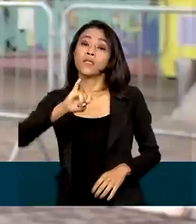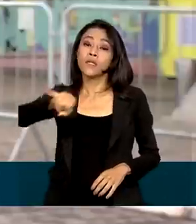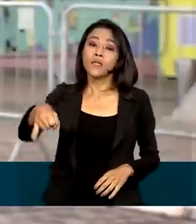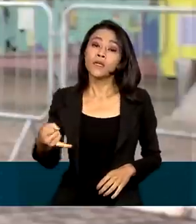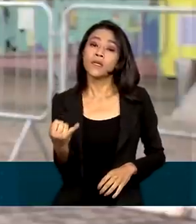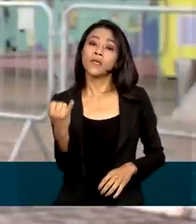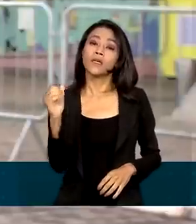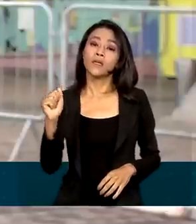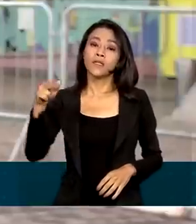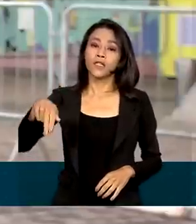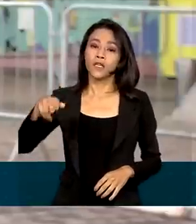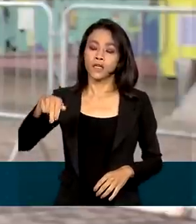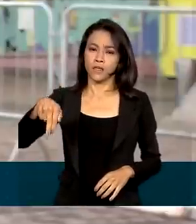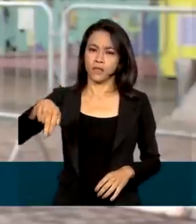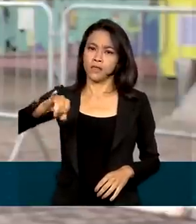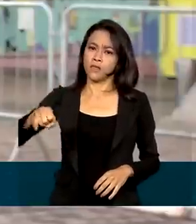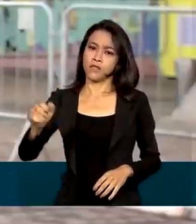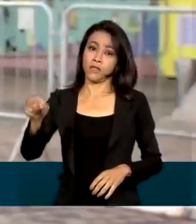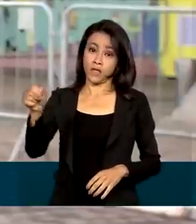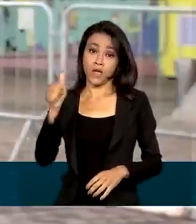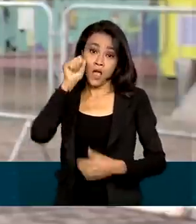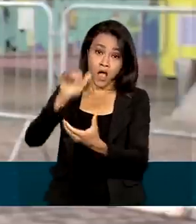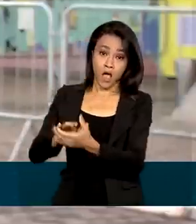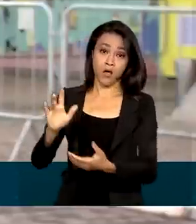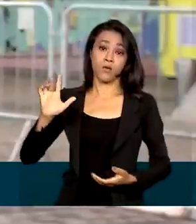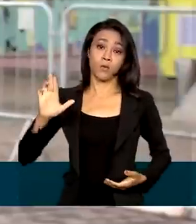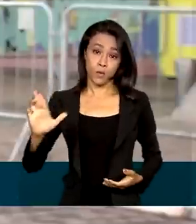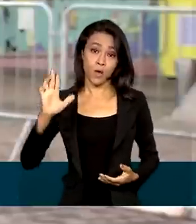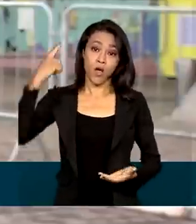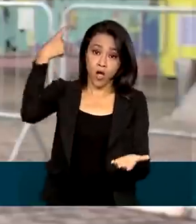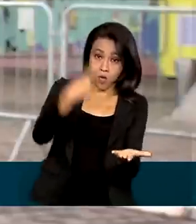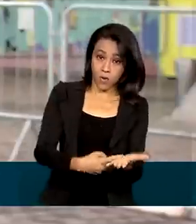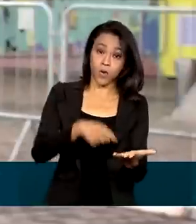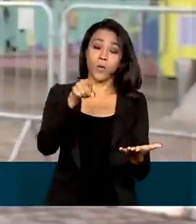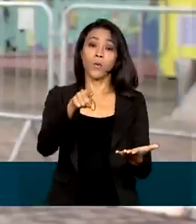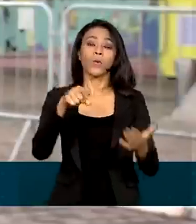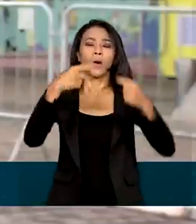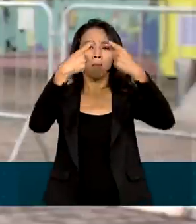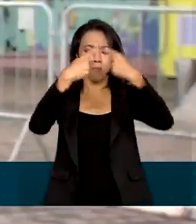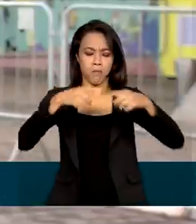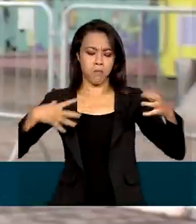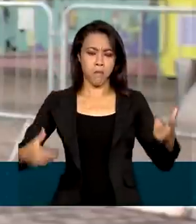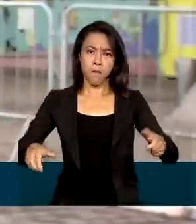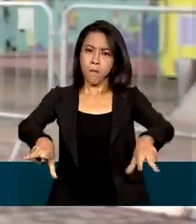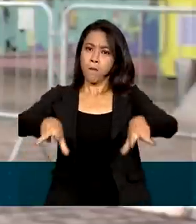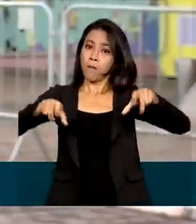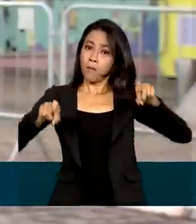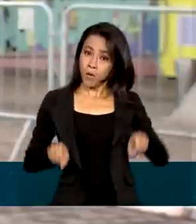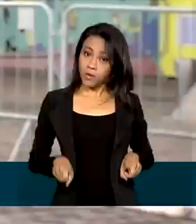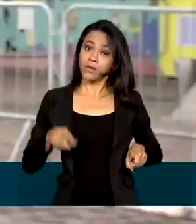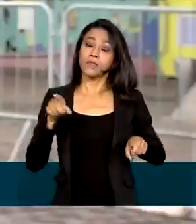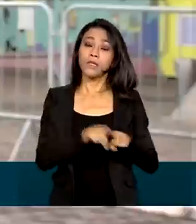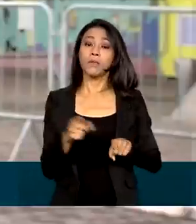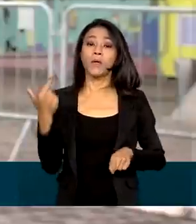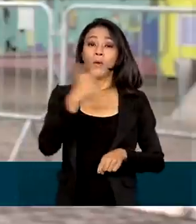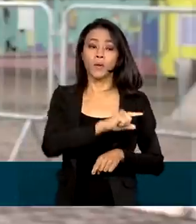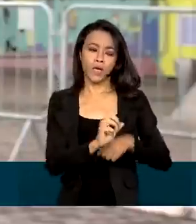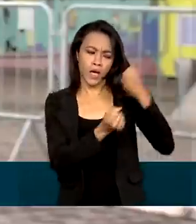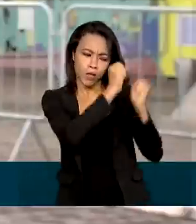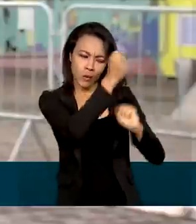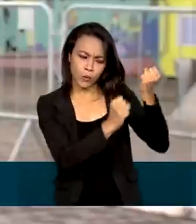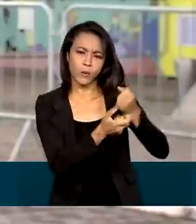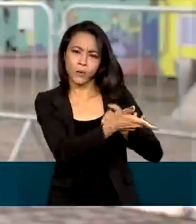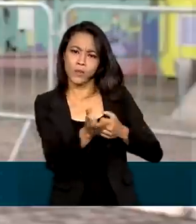alguns detalhes da cerimônia de posse marcada para o dia 1º. E também o Grupo de Trabalho de Indústria, Comércio e Serviços se reuniu